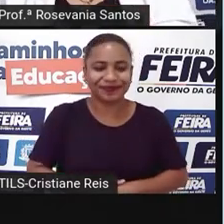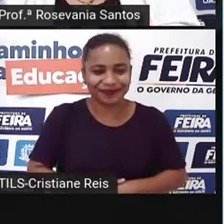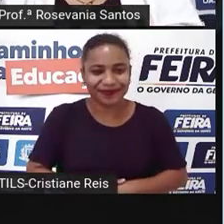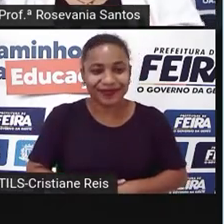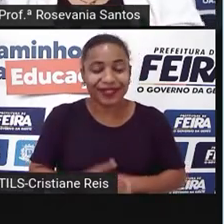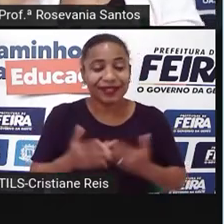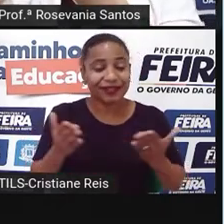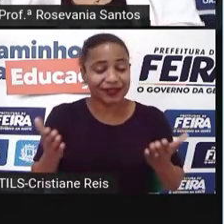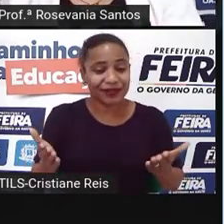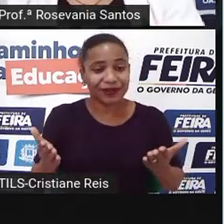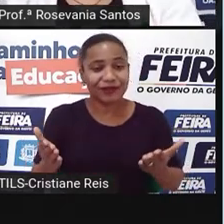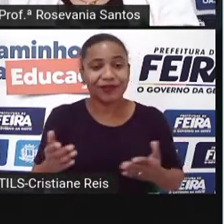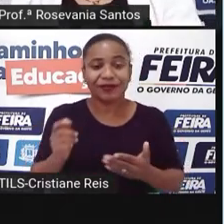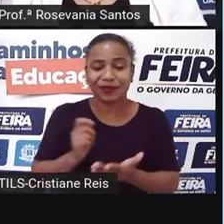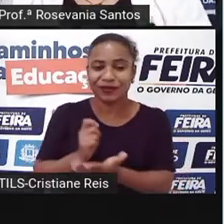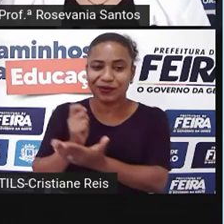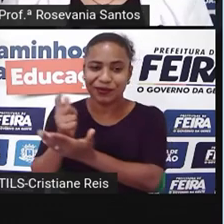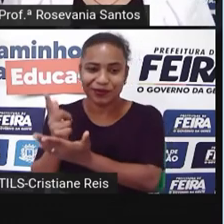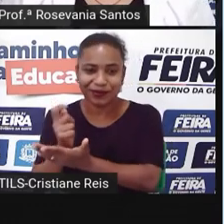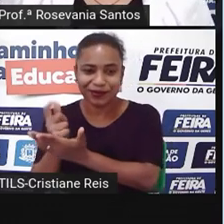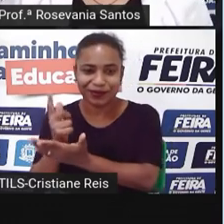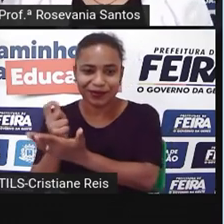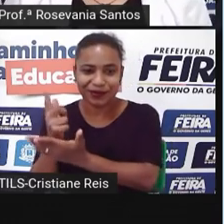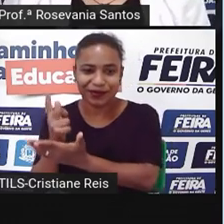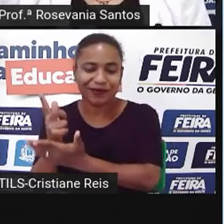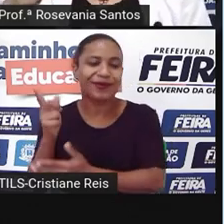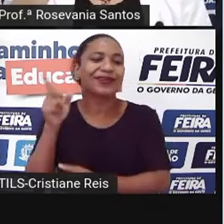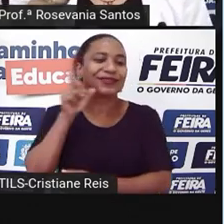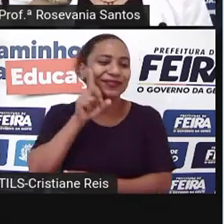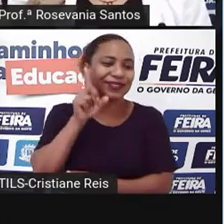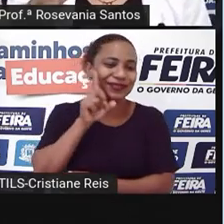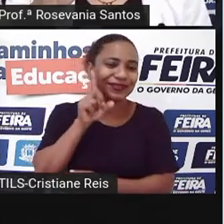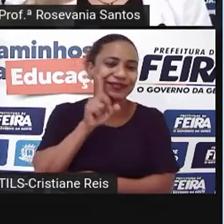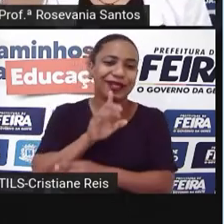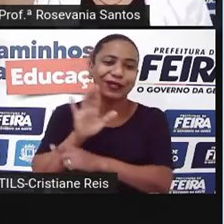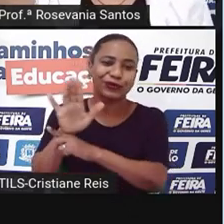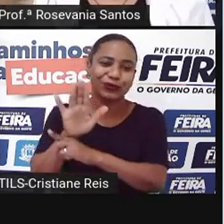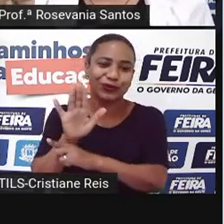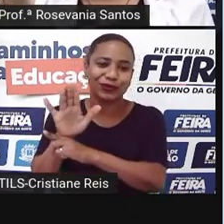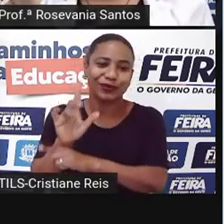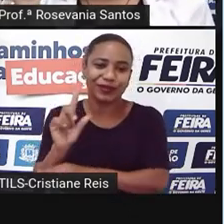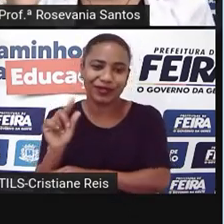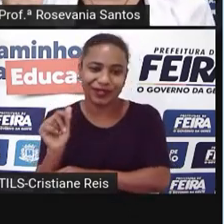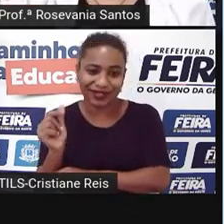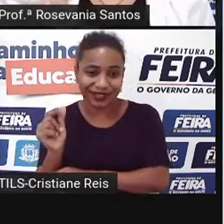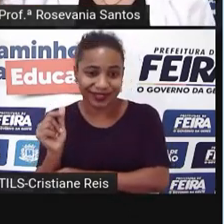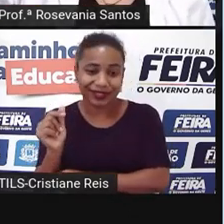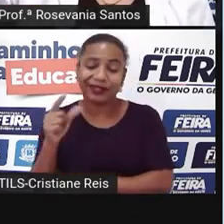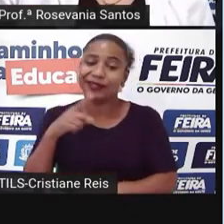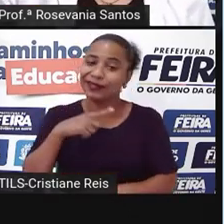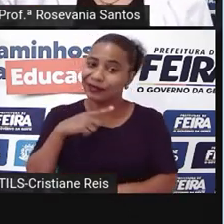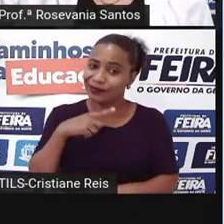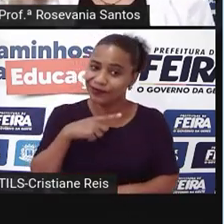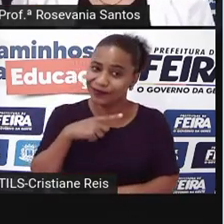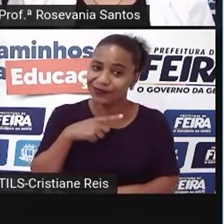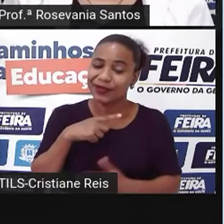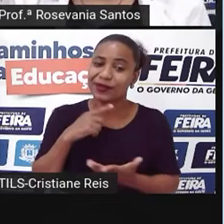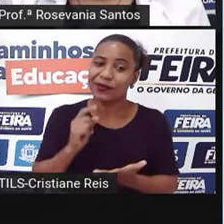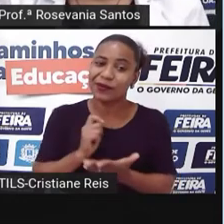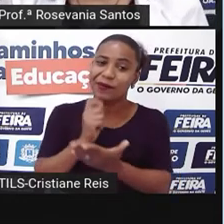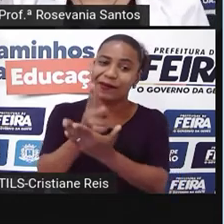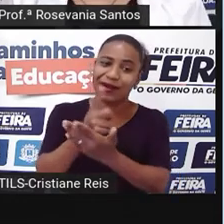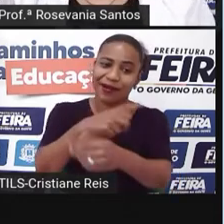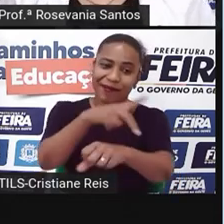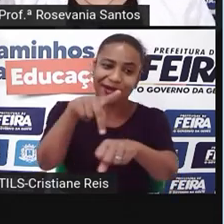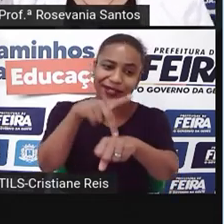que eles, desde quando eles consumam os produtos norte-americanos e ainda tem uns embargos, umas barreiras, não pode consumir com tal